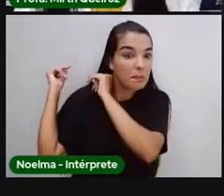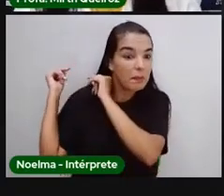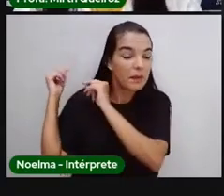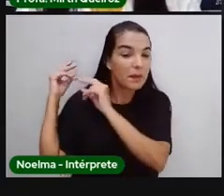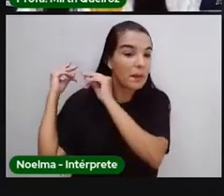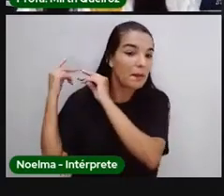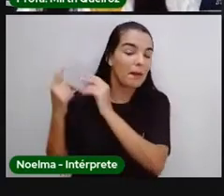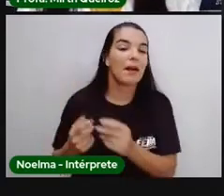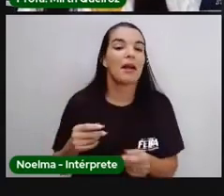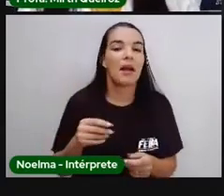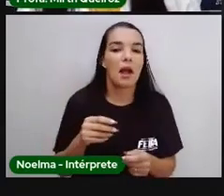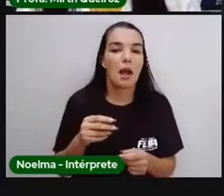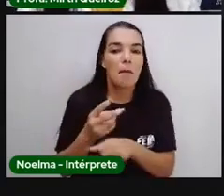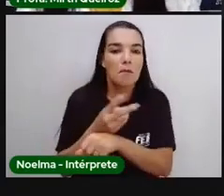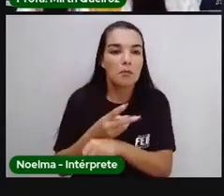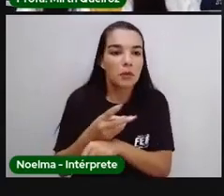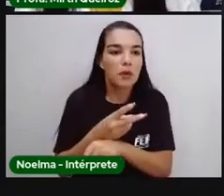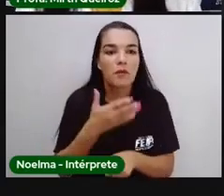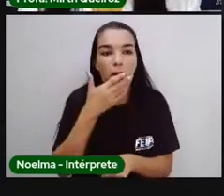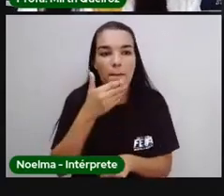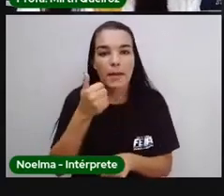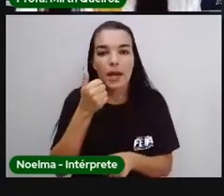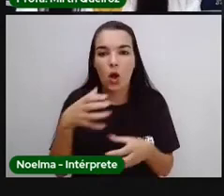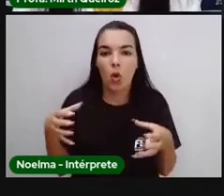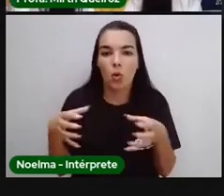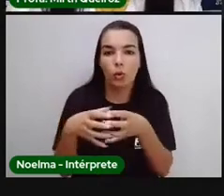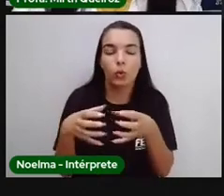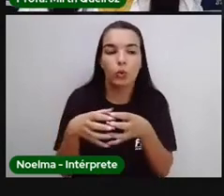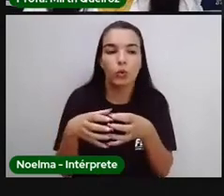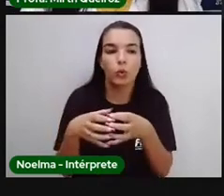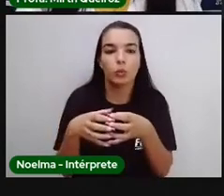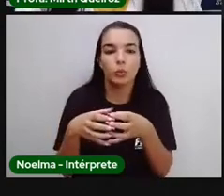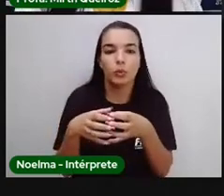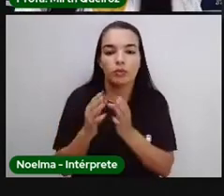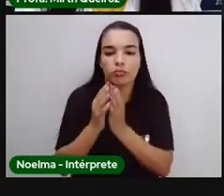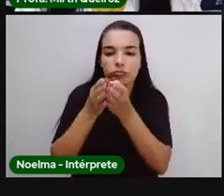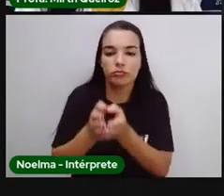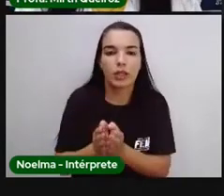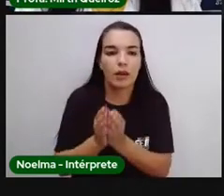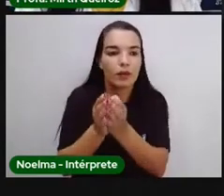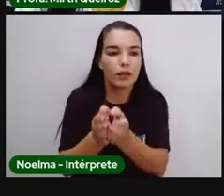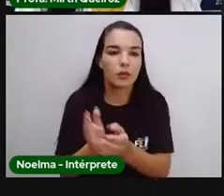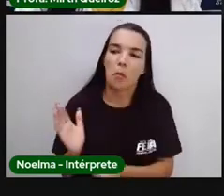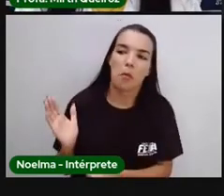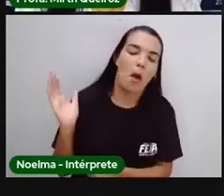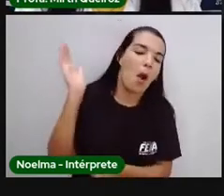reuniu os melhores navegadores e chamou a galera para poder ir para a Índia.